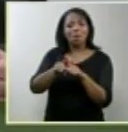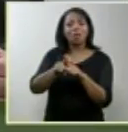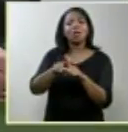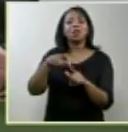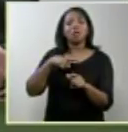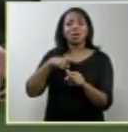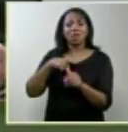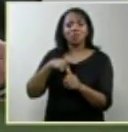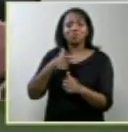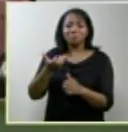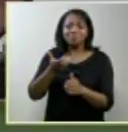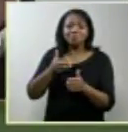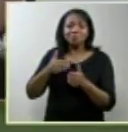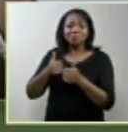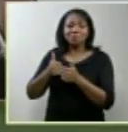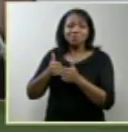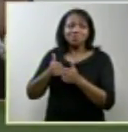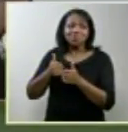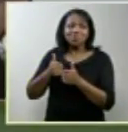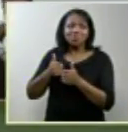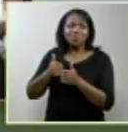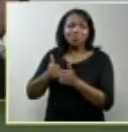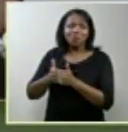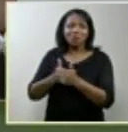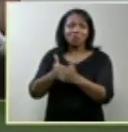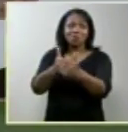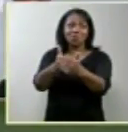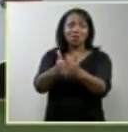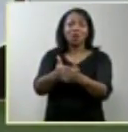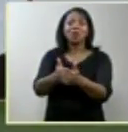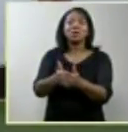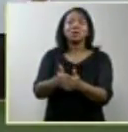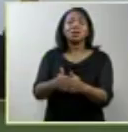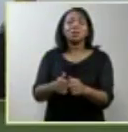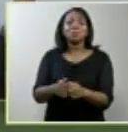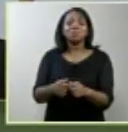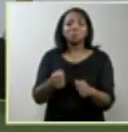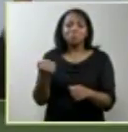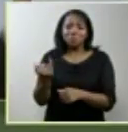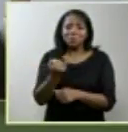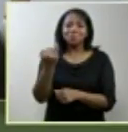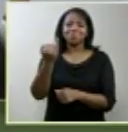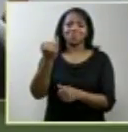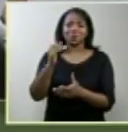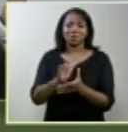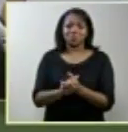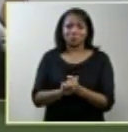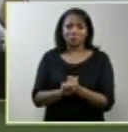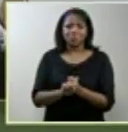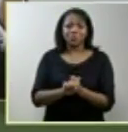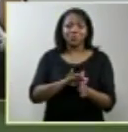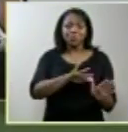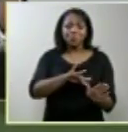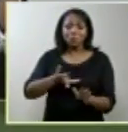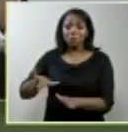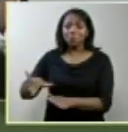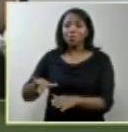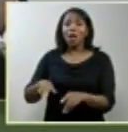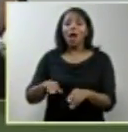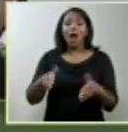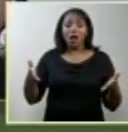perseguido vamos ouvir agora falando pelo Instituto de